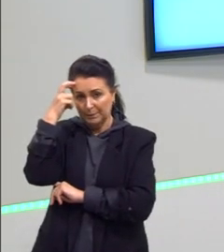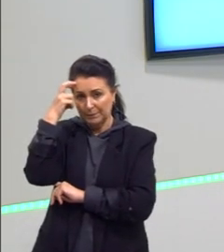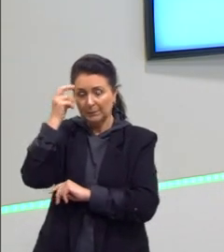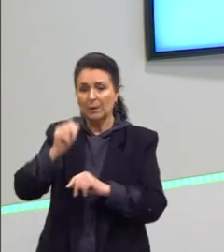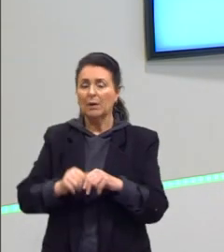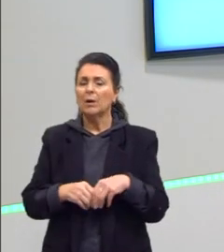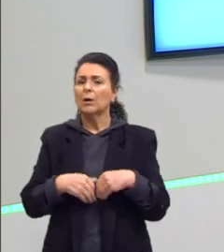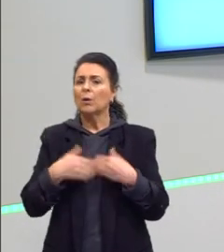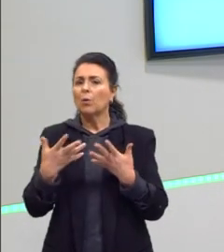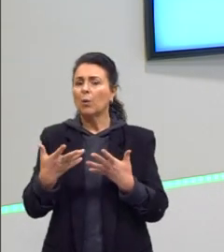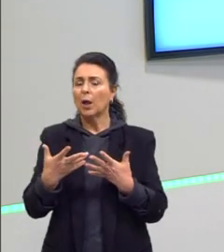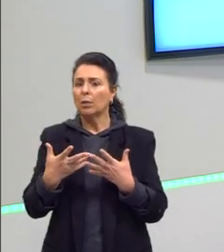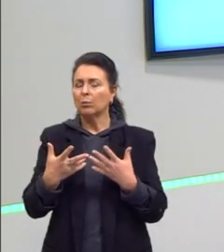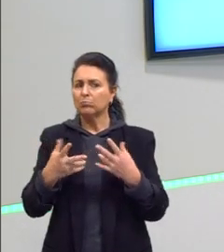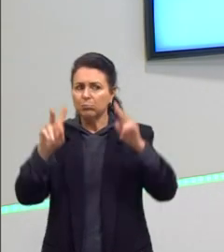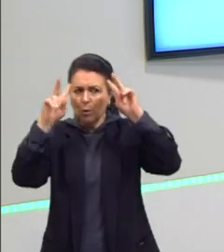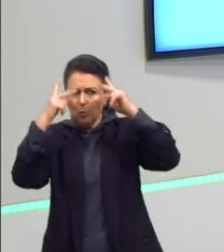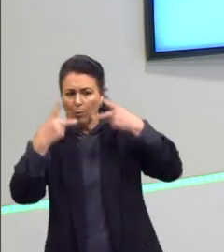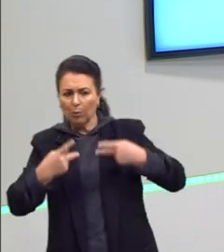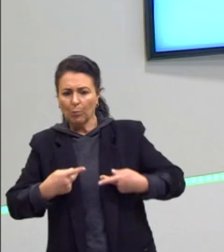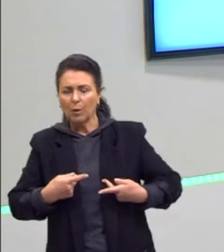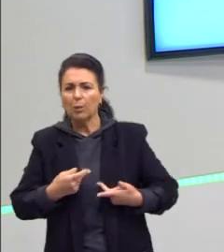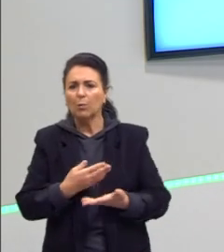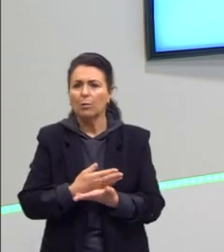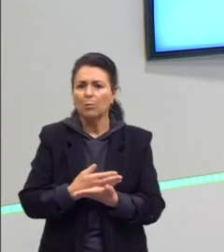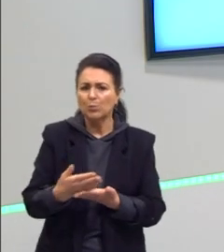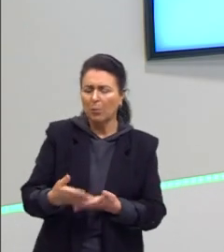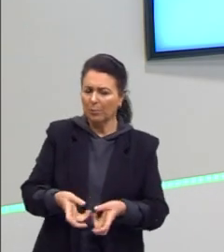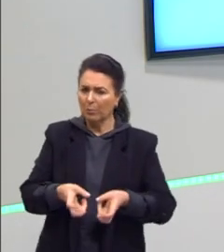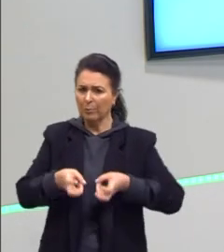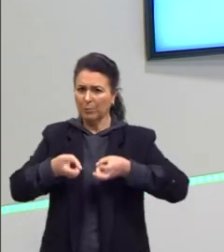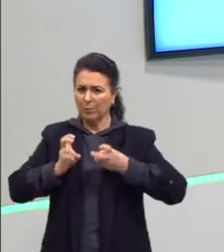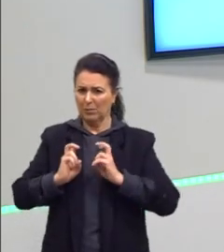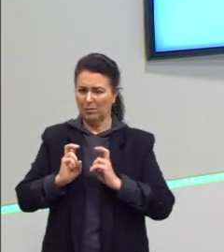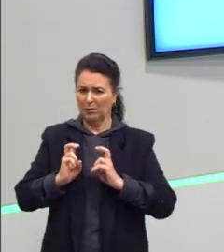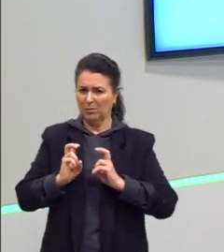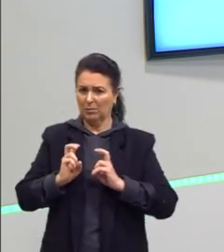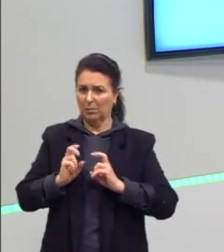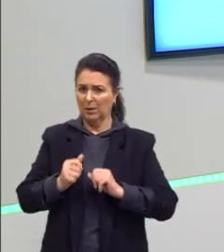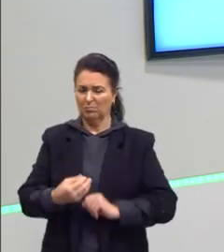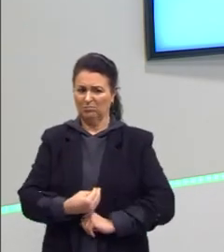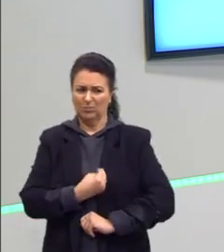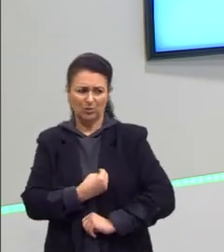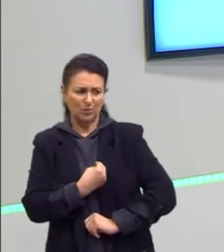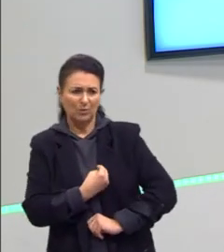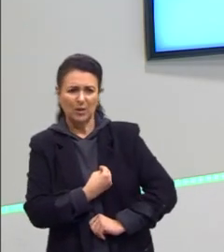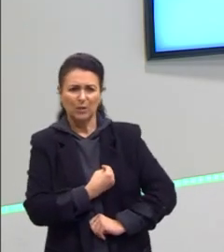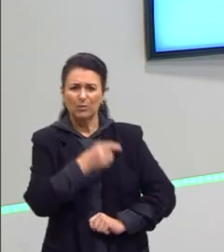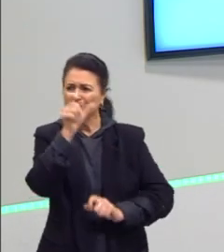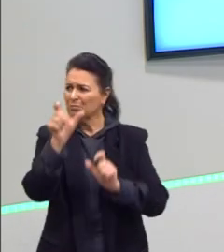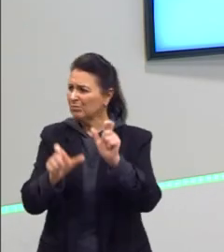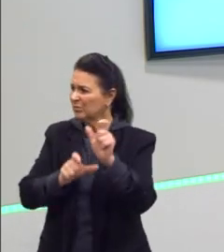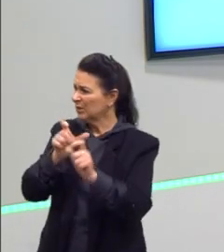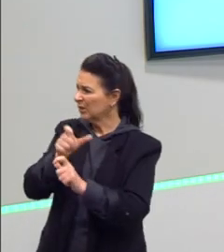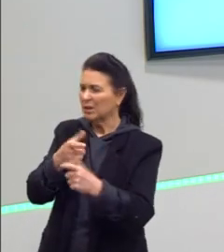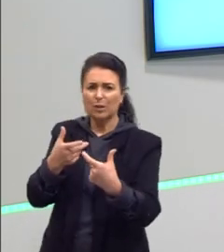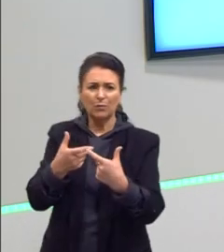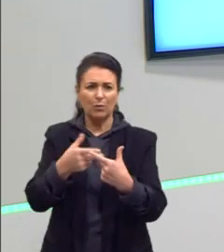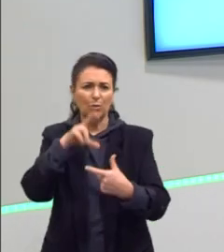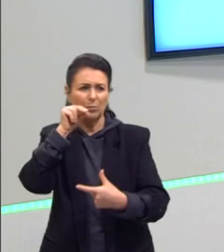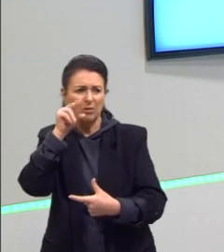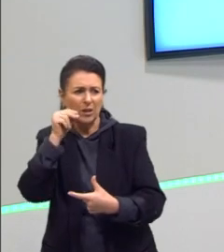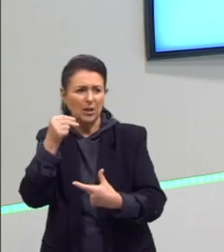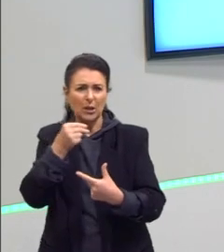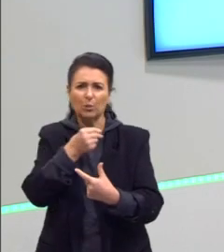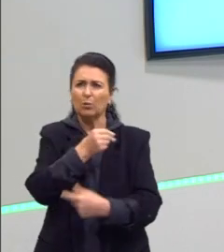Quando o ser humano começou a dar conta dos seres vivos que os rodeavam, quando o ser humano se ligou que não estava sozinho no